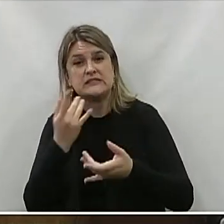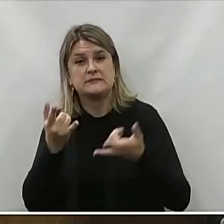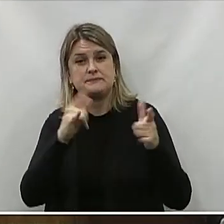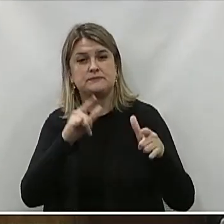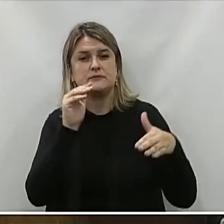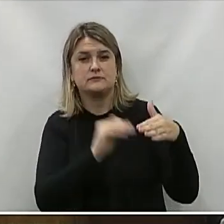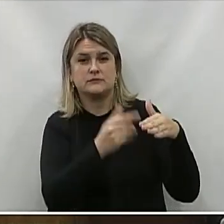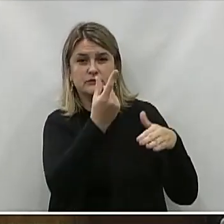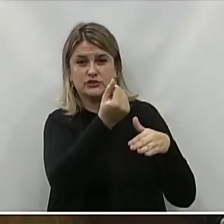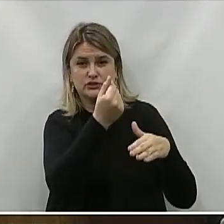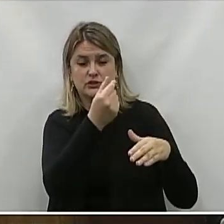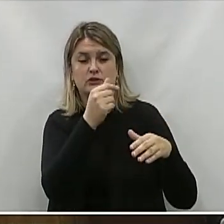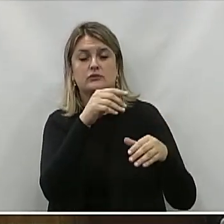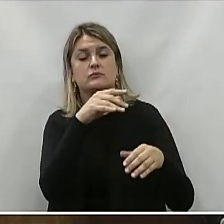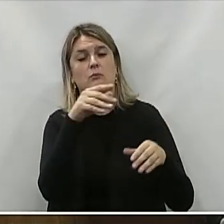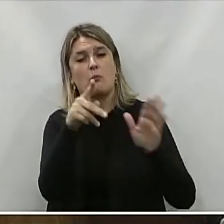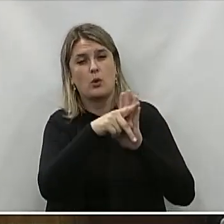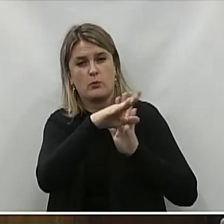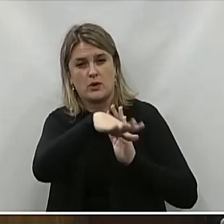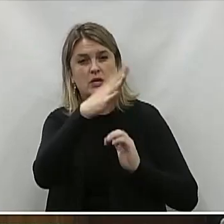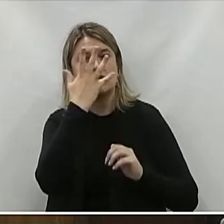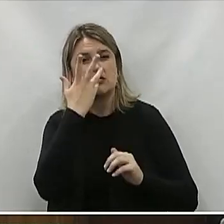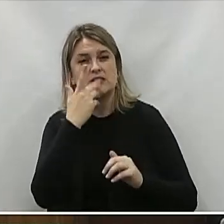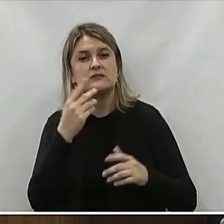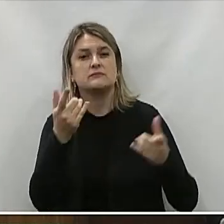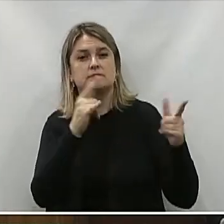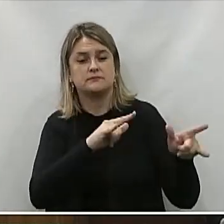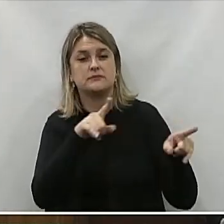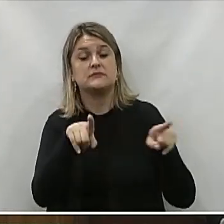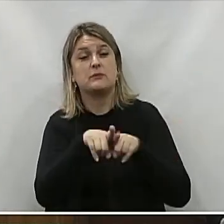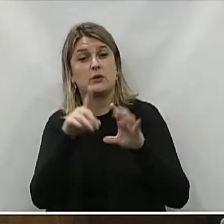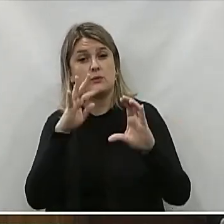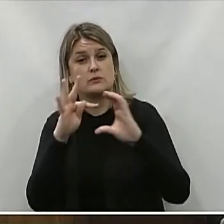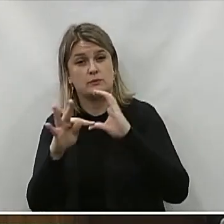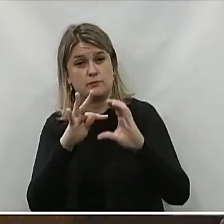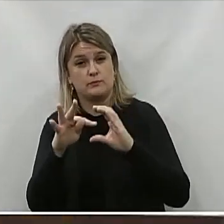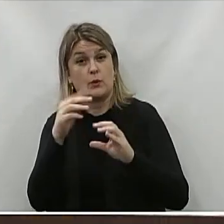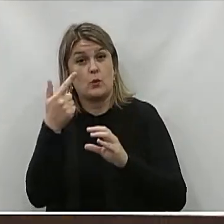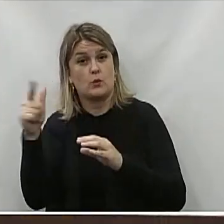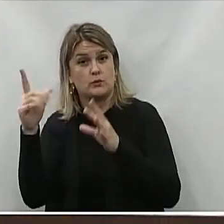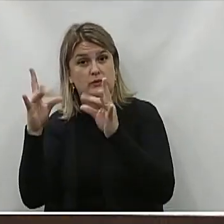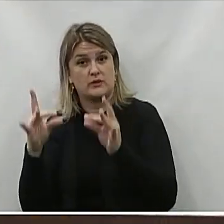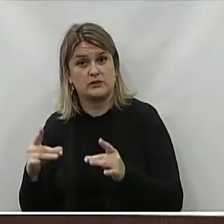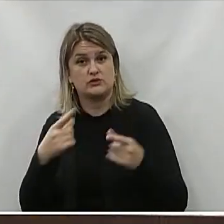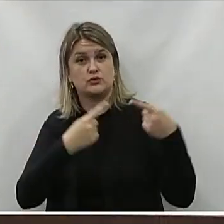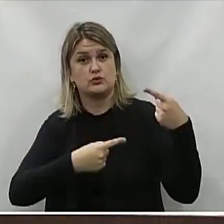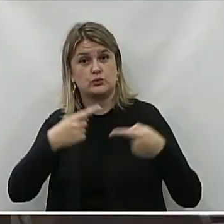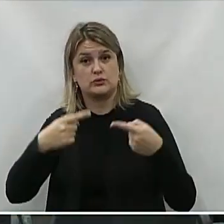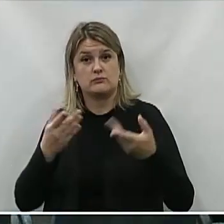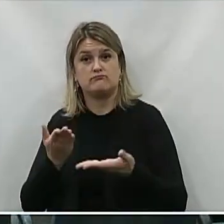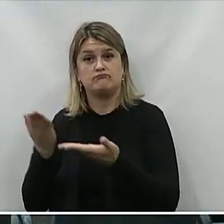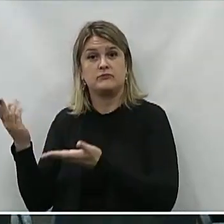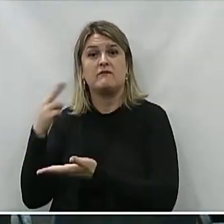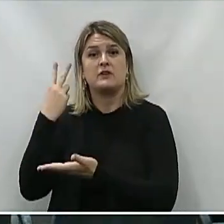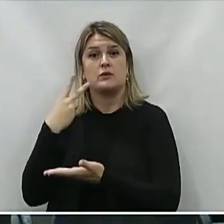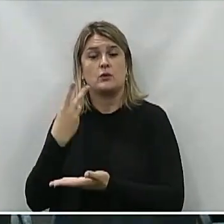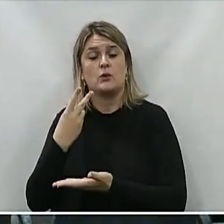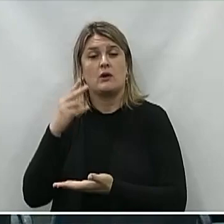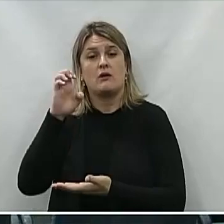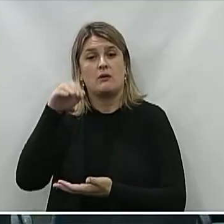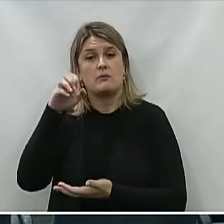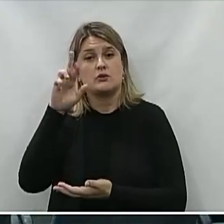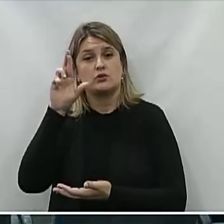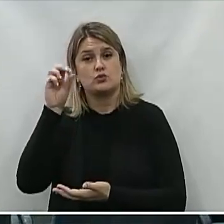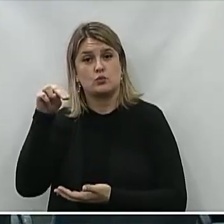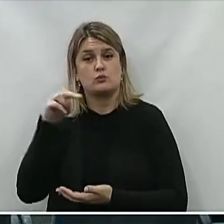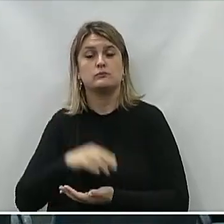Fundo Municipal Da criança Do adolescente Conselho Tutelar E da outras Providências Em discussão Com a palavra Vereador Emerson Lourenço De